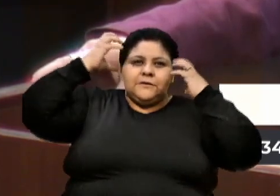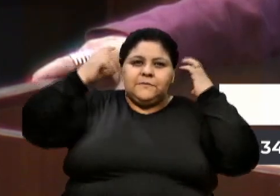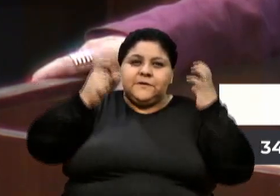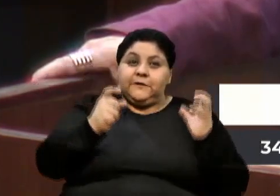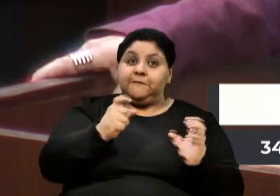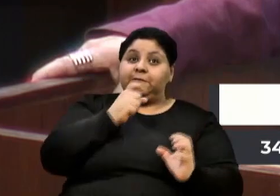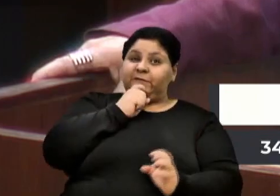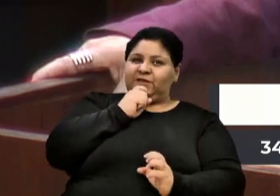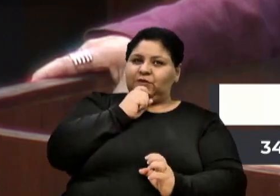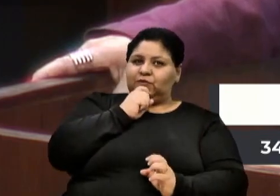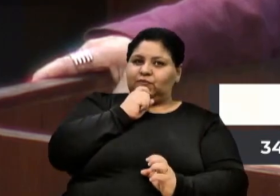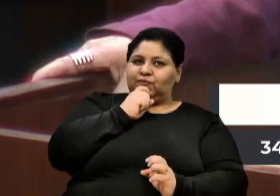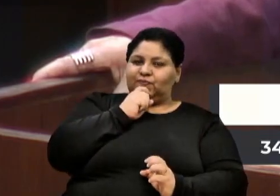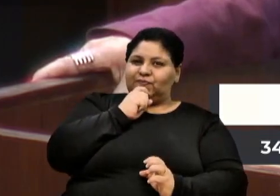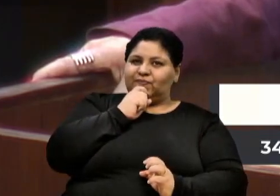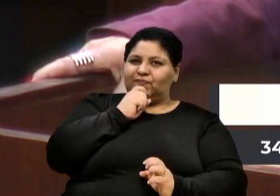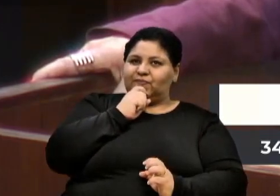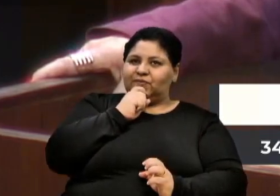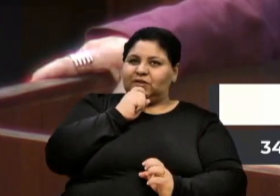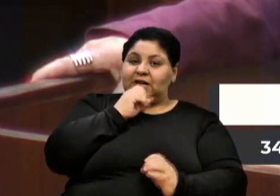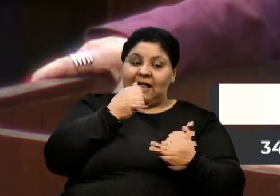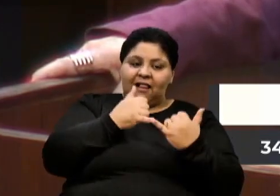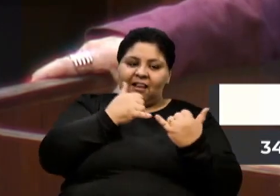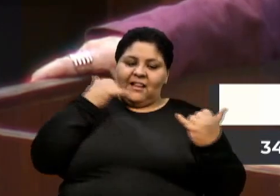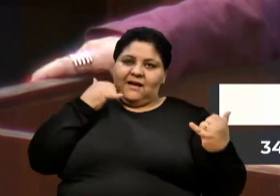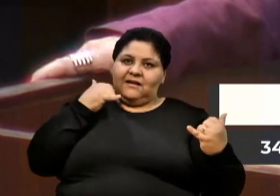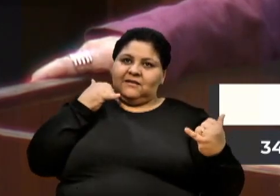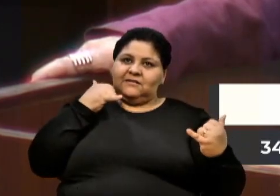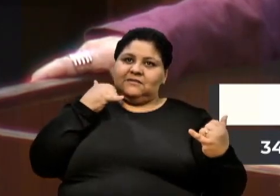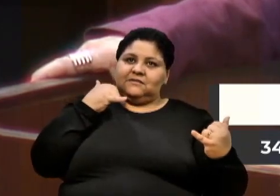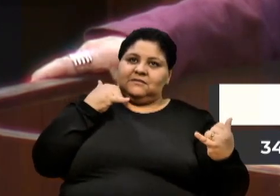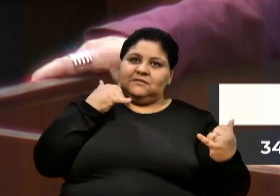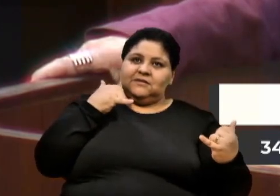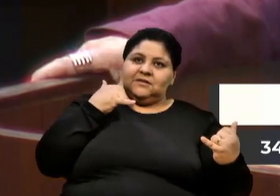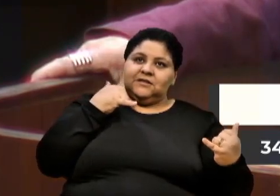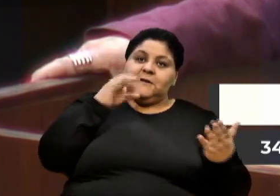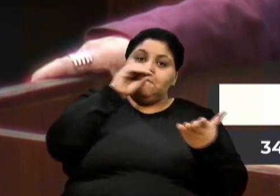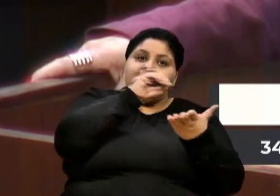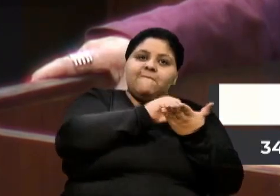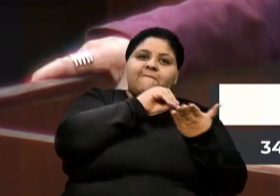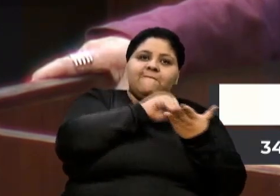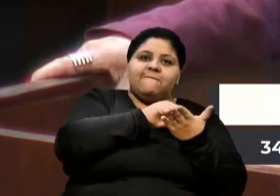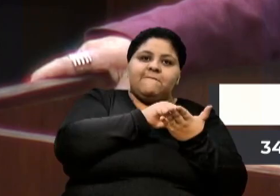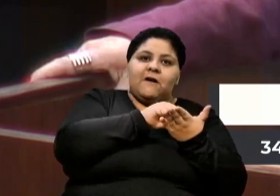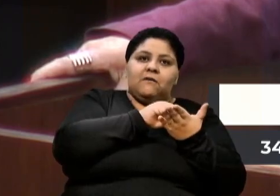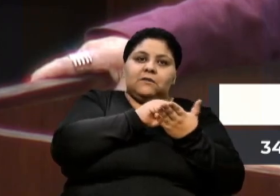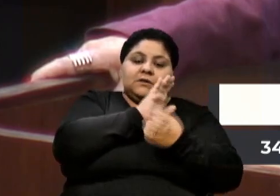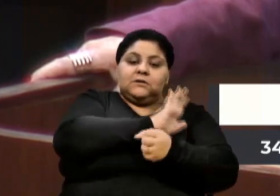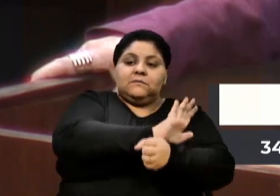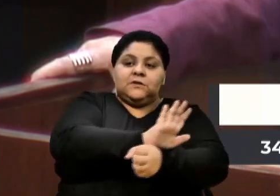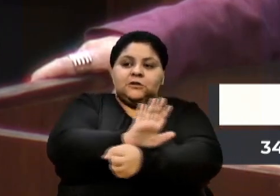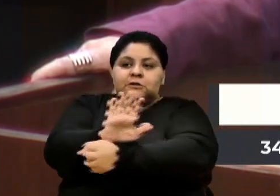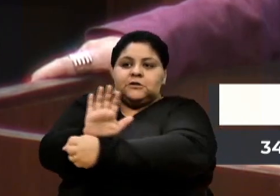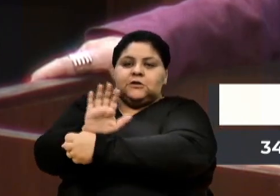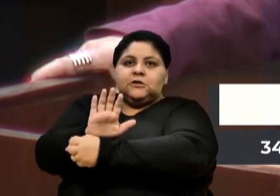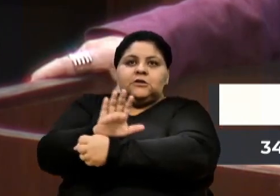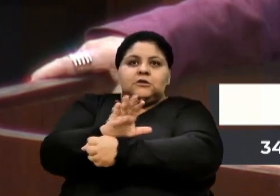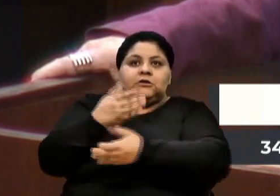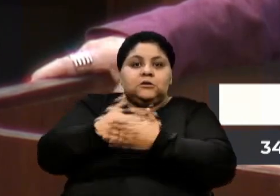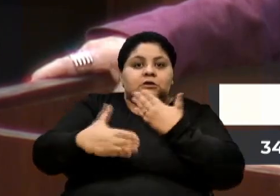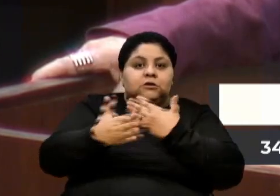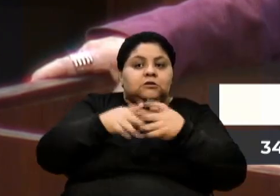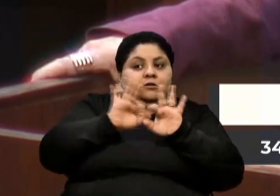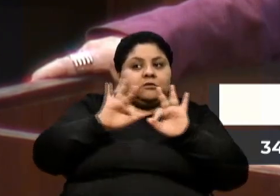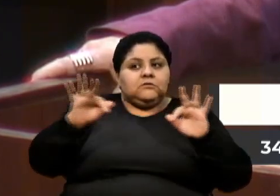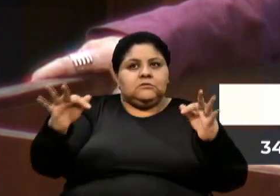não comporta aquelas famílias que estão lá, são três ou quatro moradias, moradias para mais